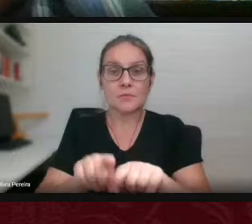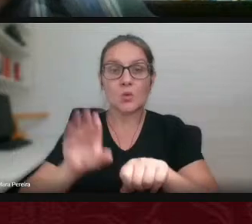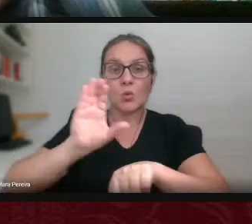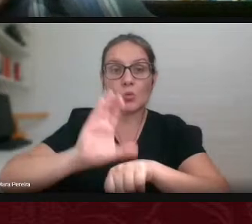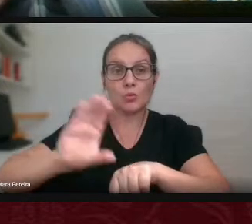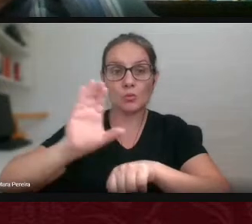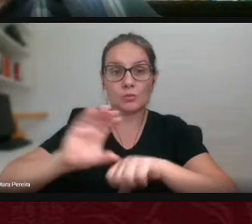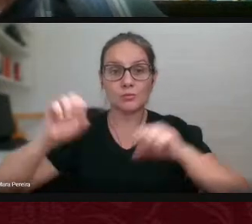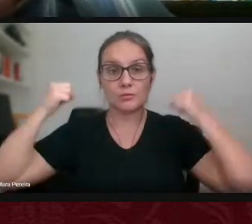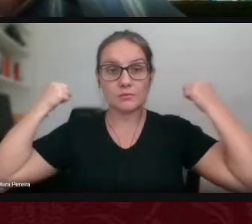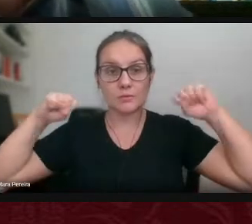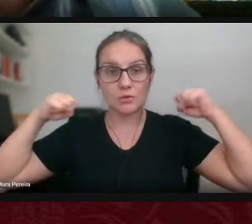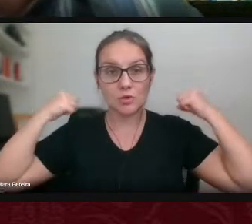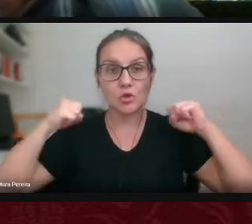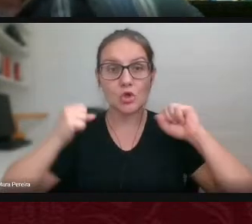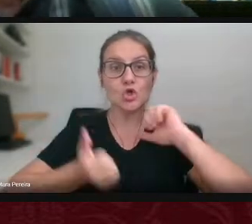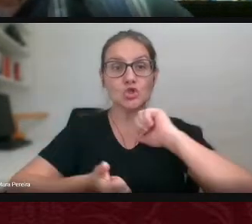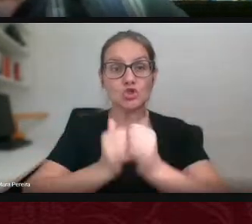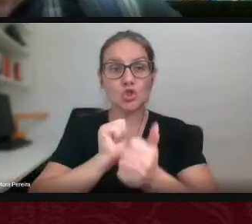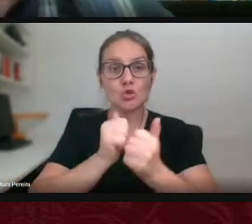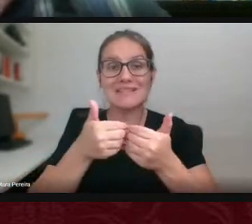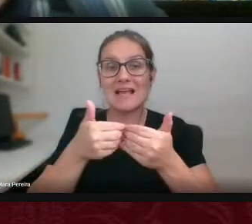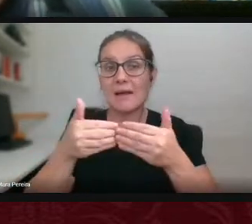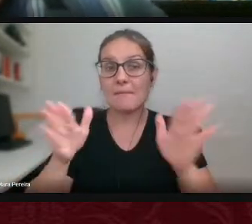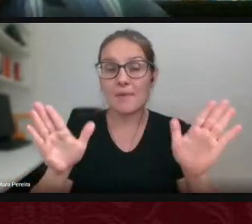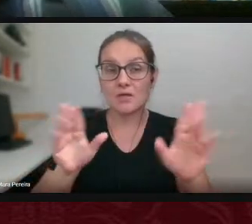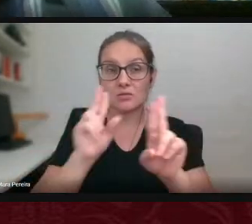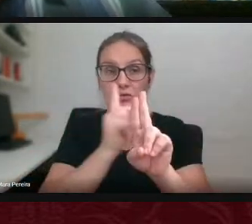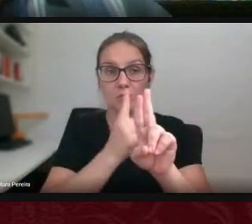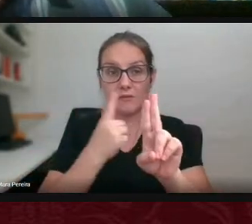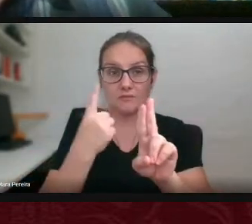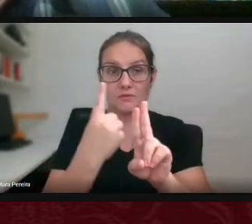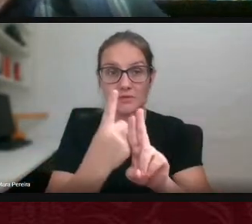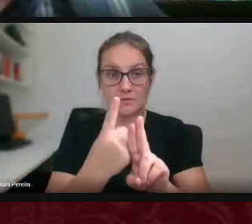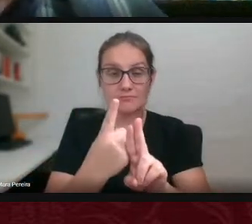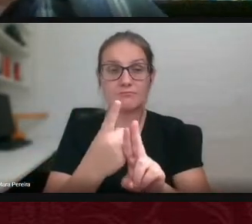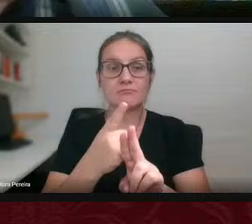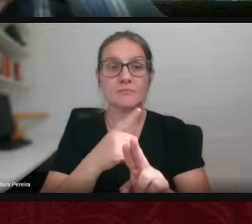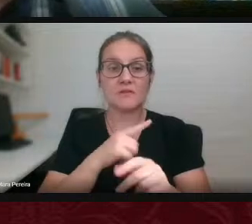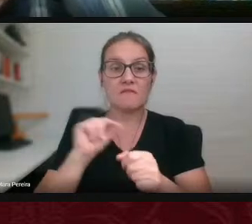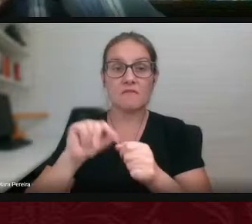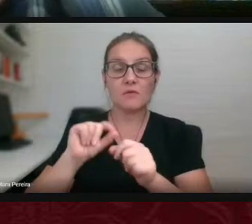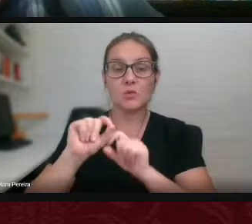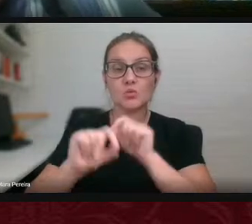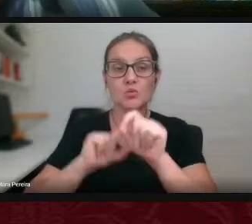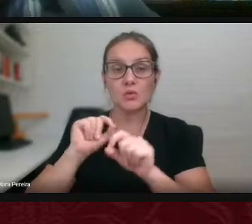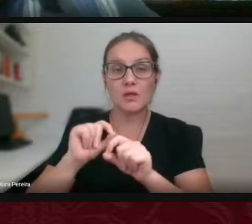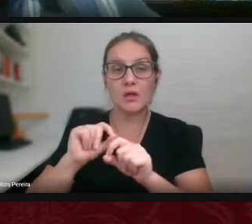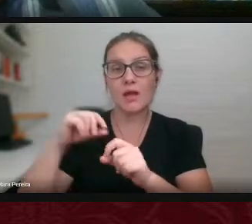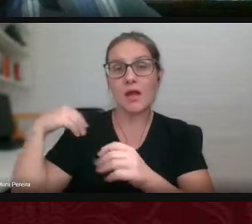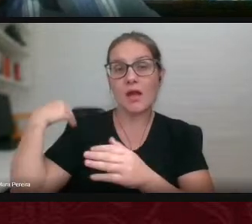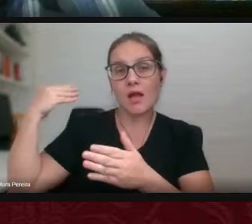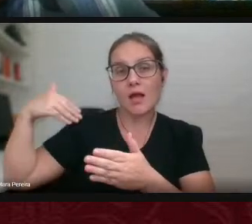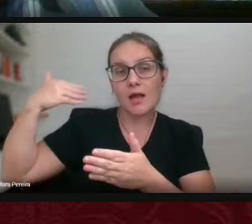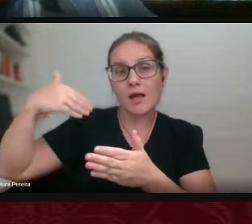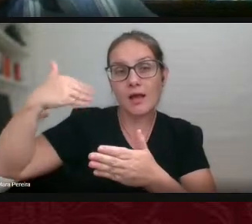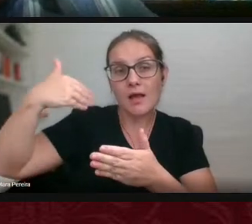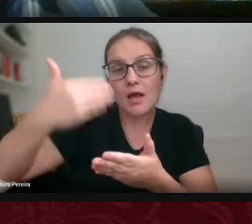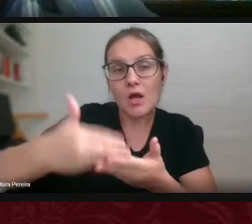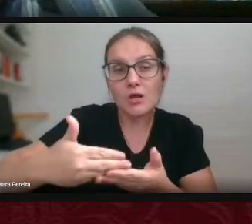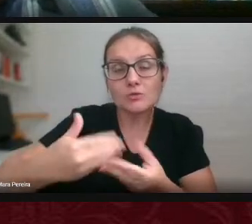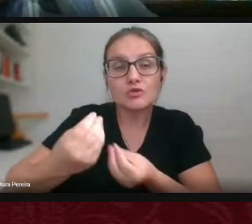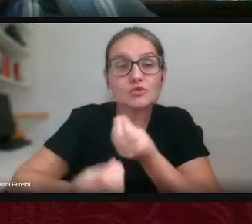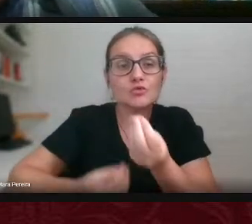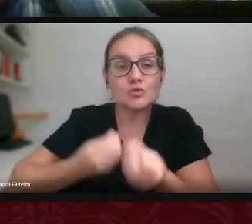Educação Física nos Jogos Abertos da FGD onde é feita uma recuperação a respeito da trajetória do curso de